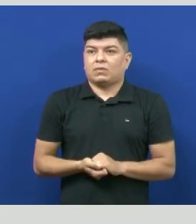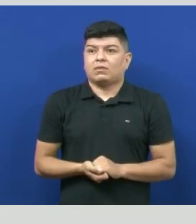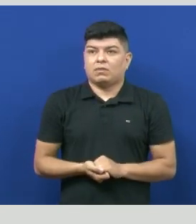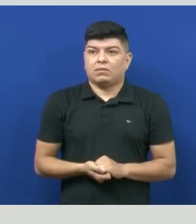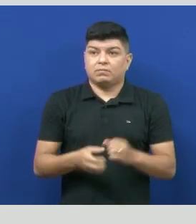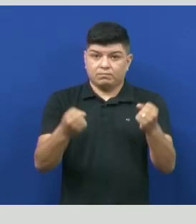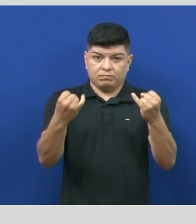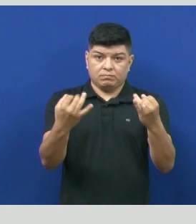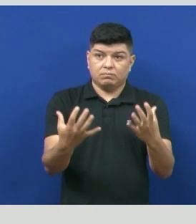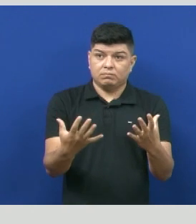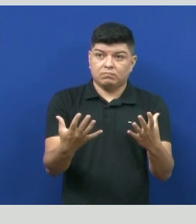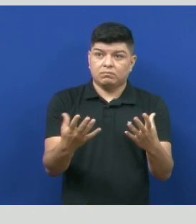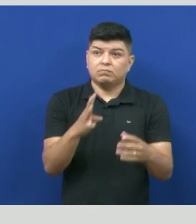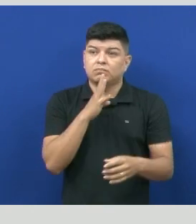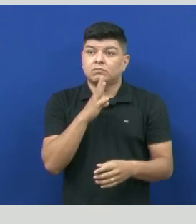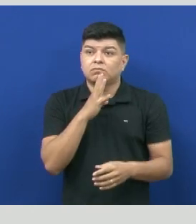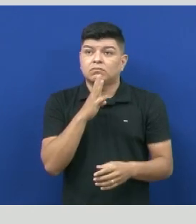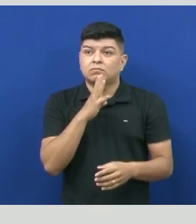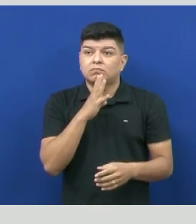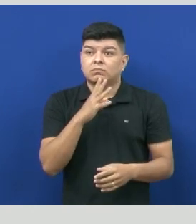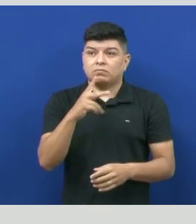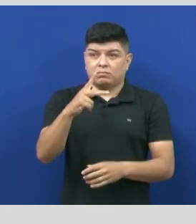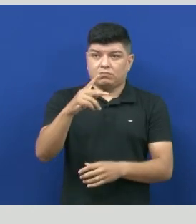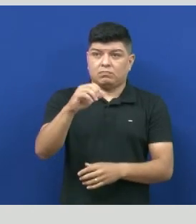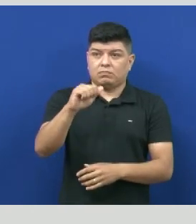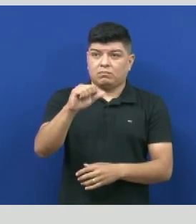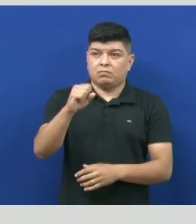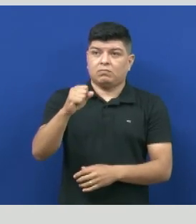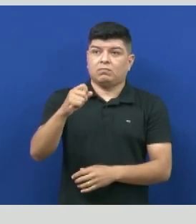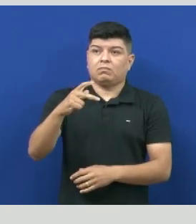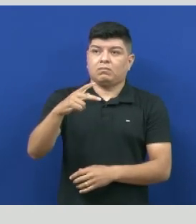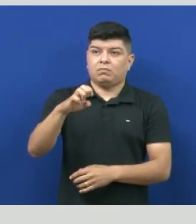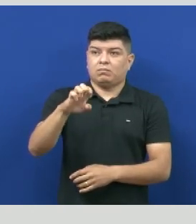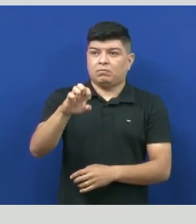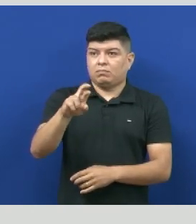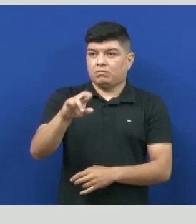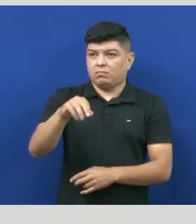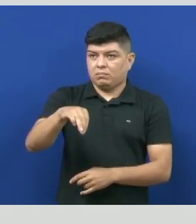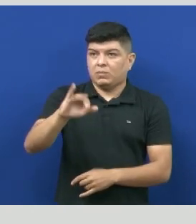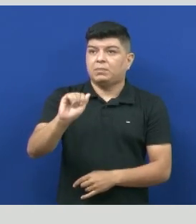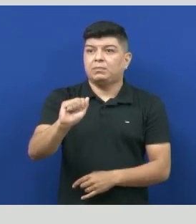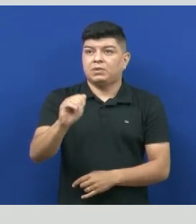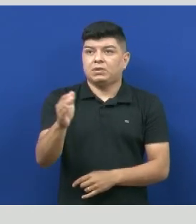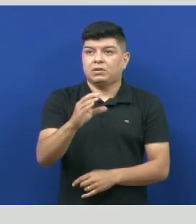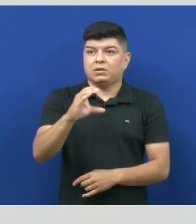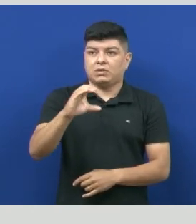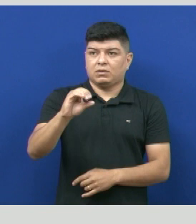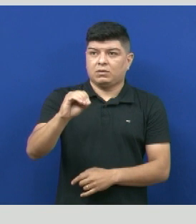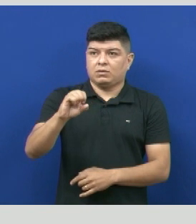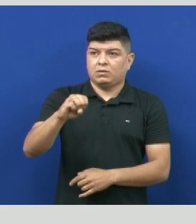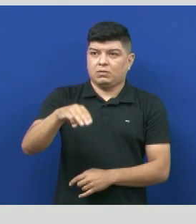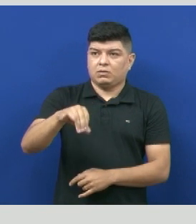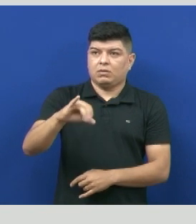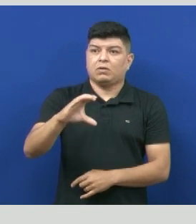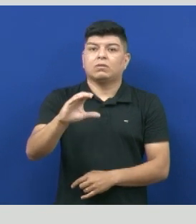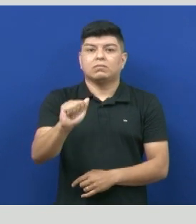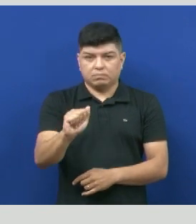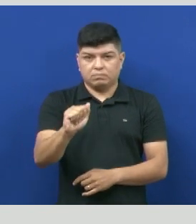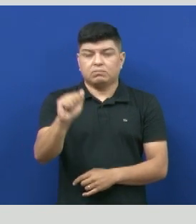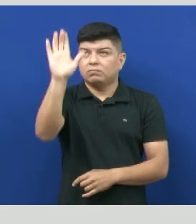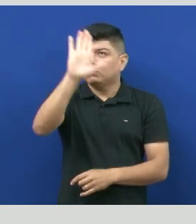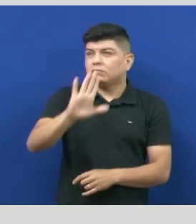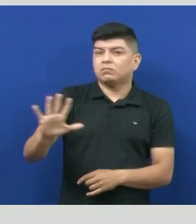essa teoria ficou conhecida como teoria da panspermia cósmica. Pan vem de todo, espermia é semente e cósmica é do